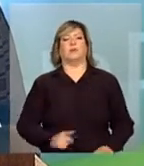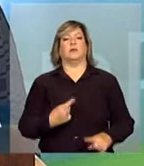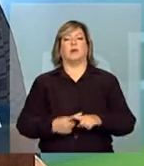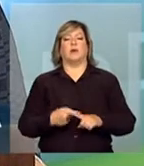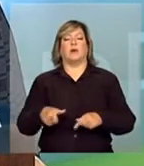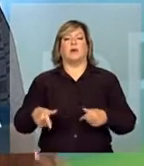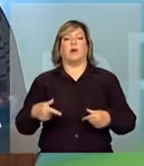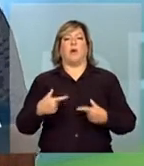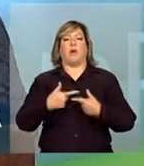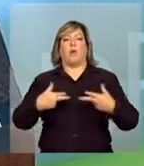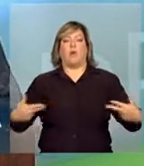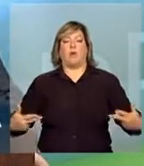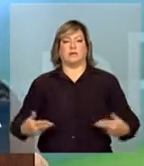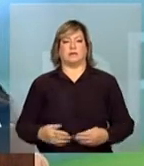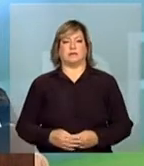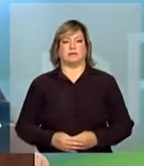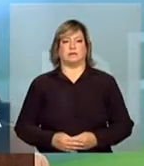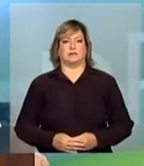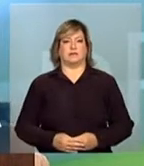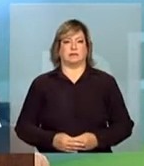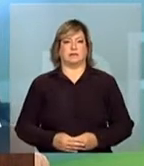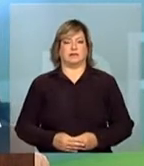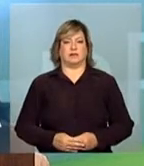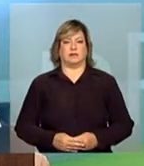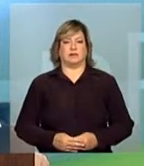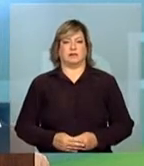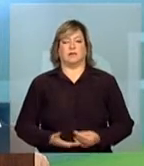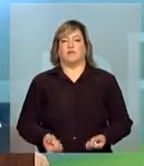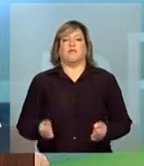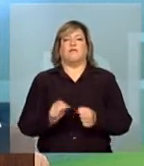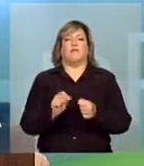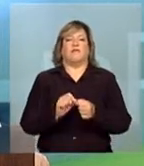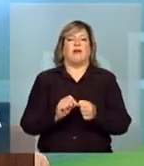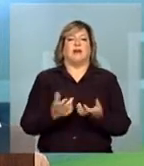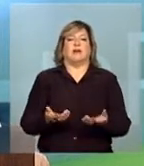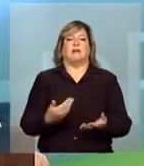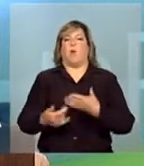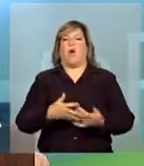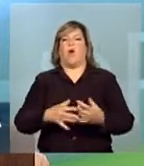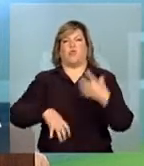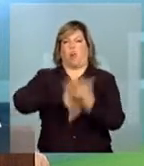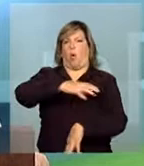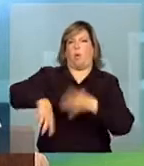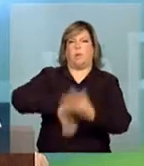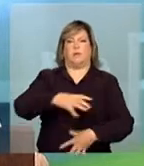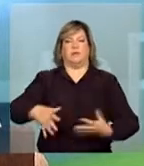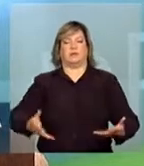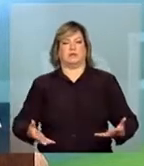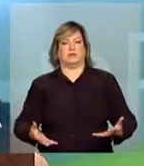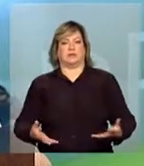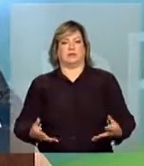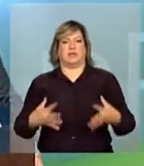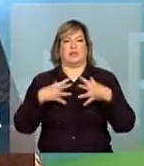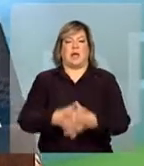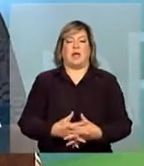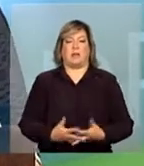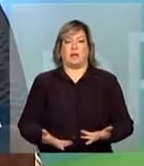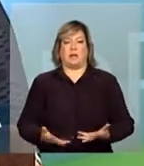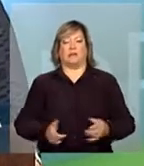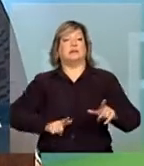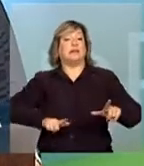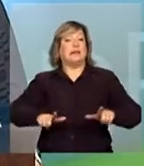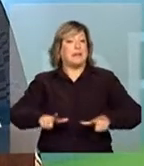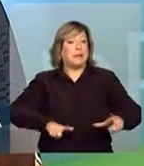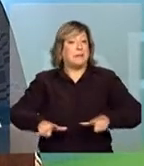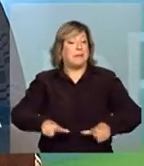a qualquer turbulência nas atividades